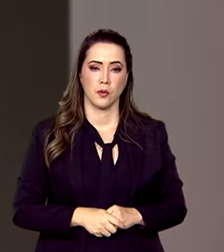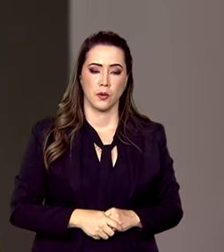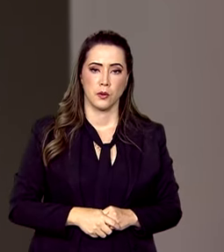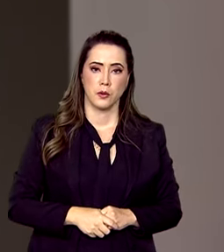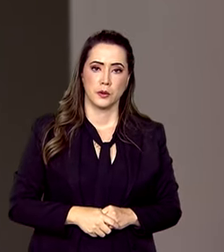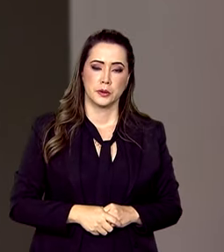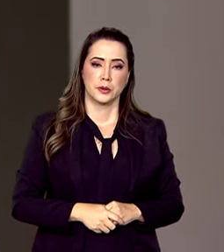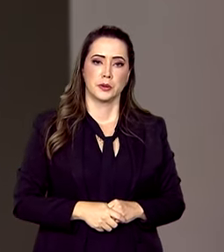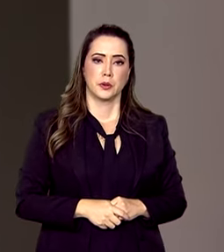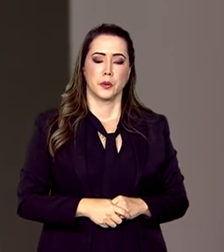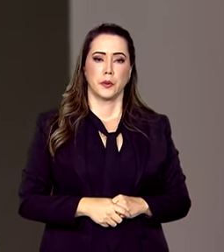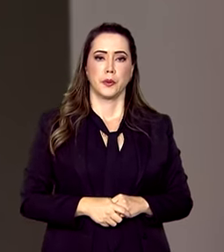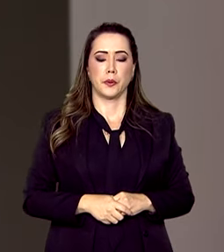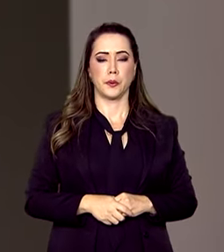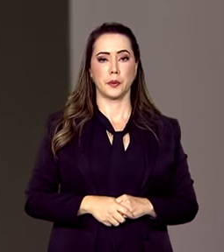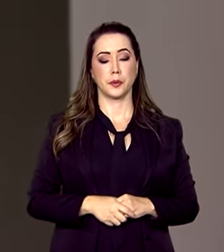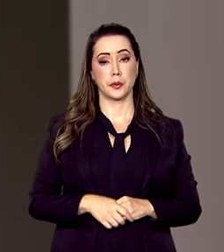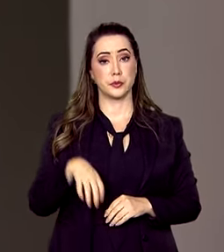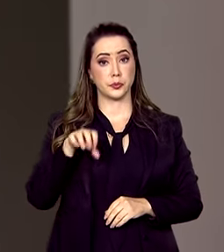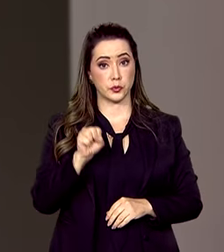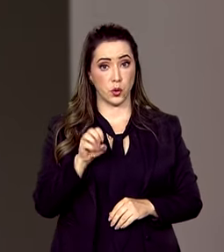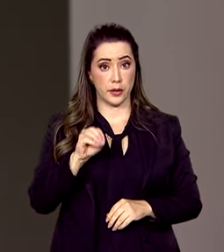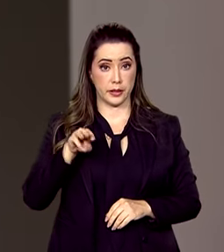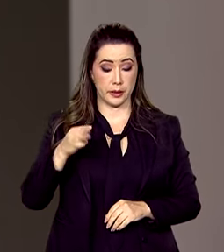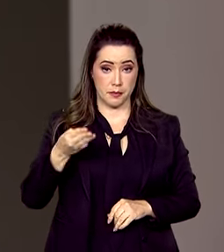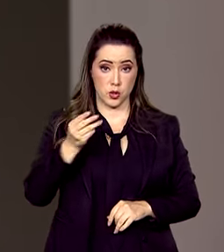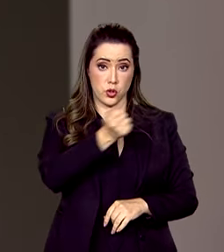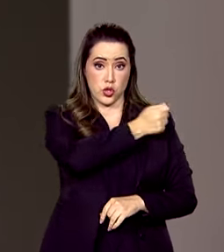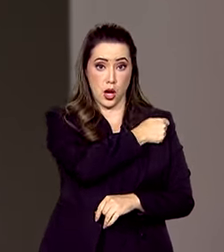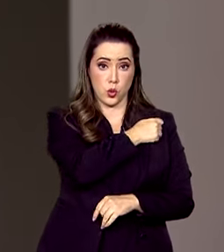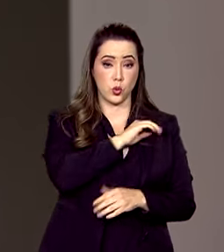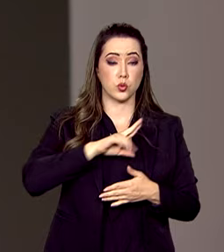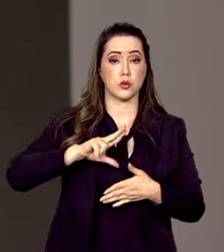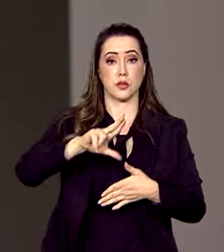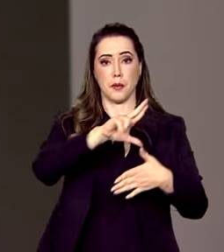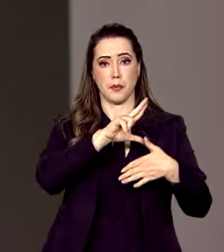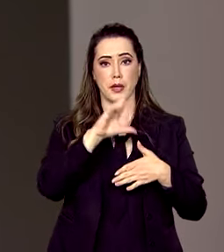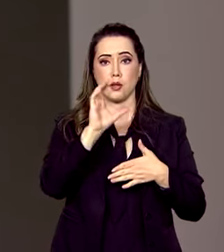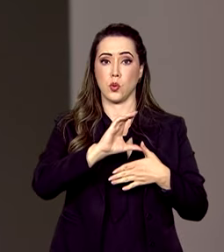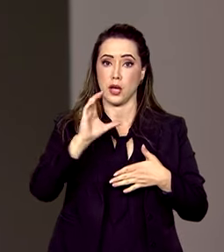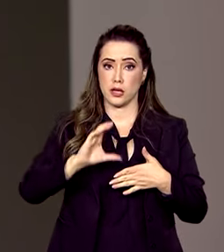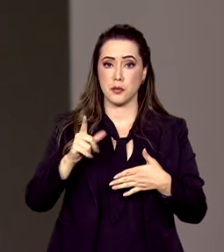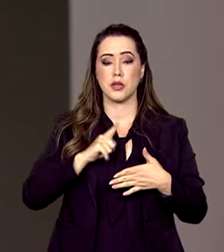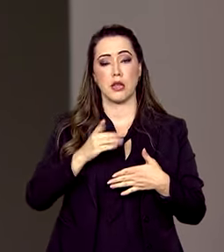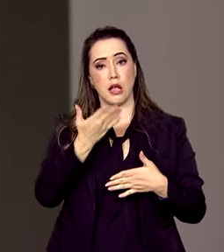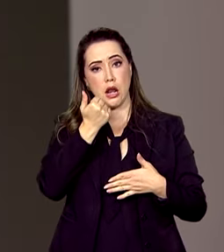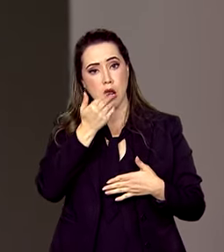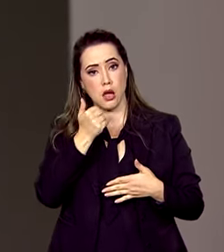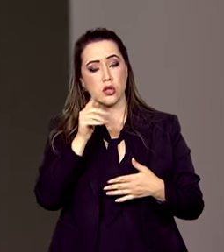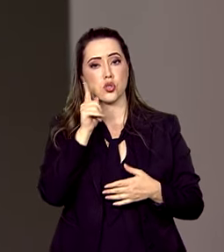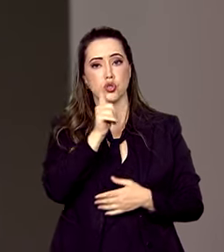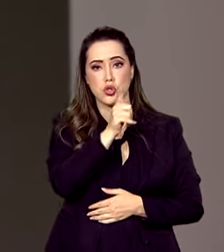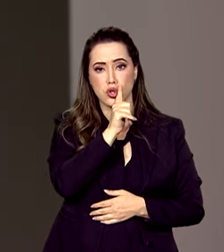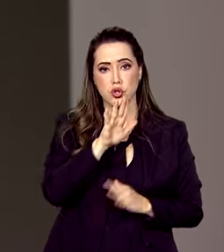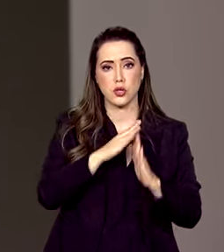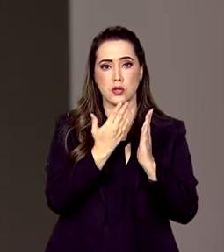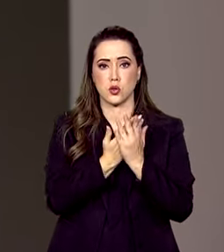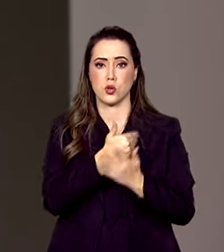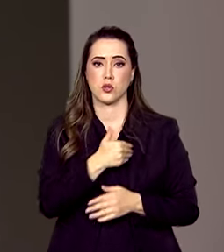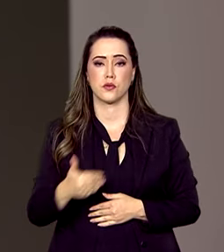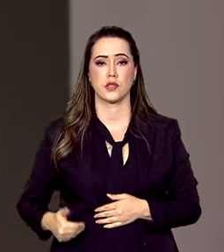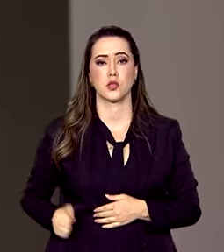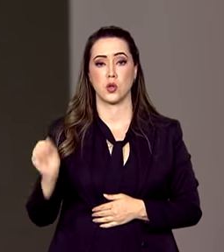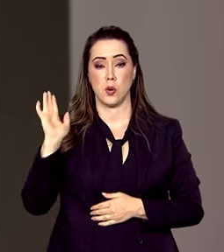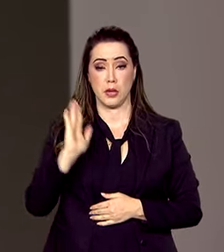80 milhões de estudantes na América Latina e no Caribe têm acesso a refeições e lanches nas escolas públicas.